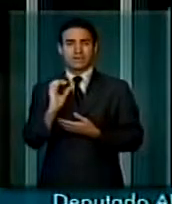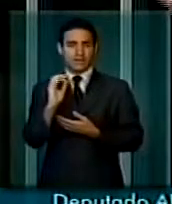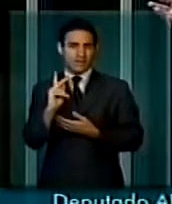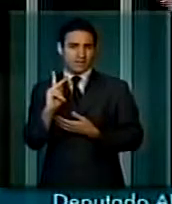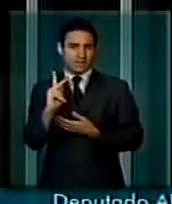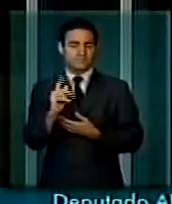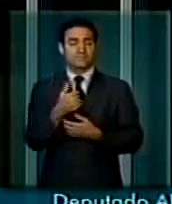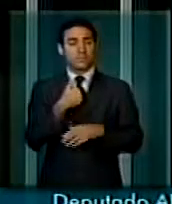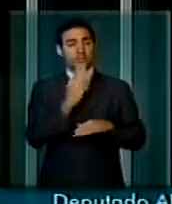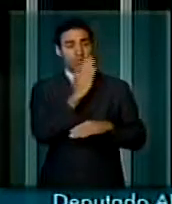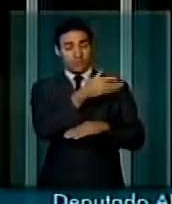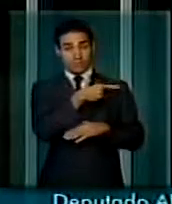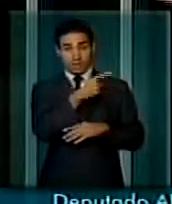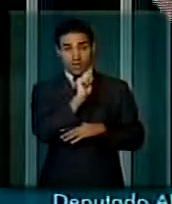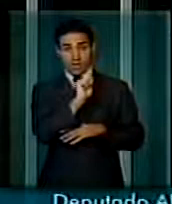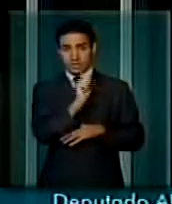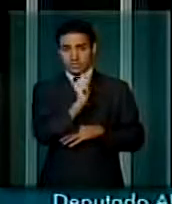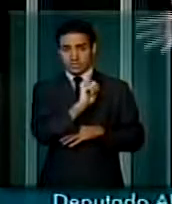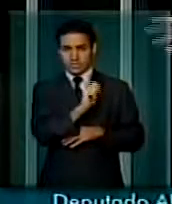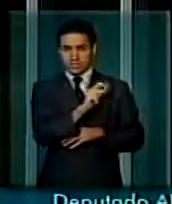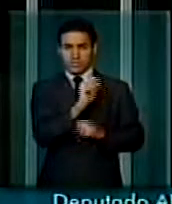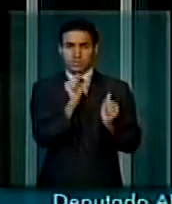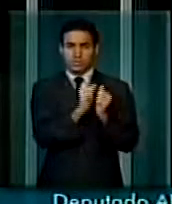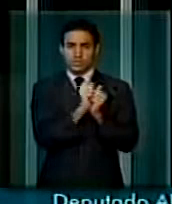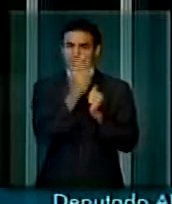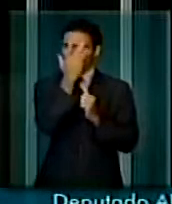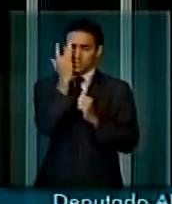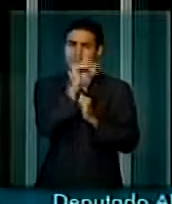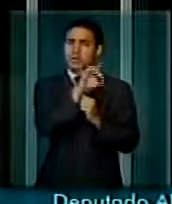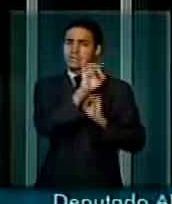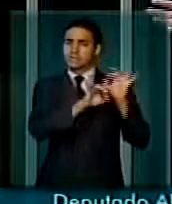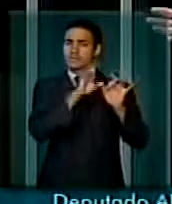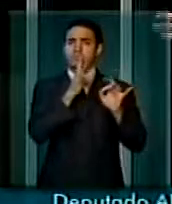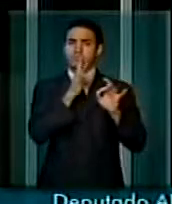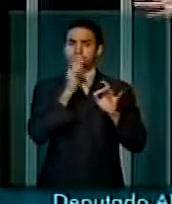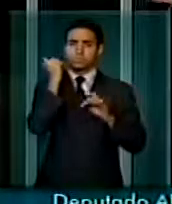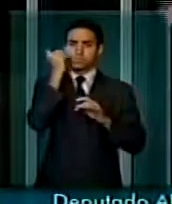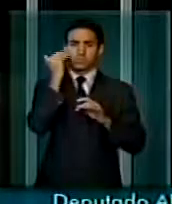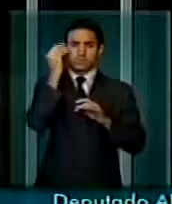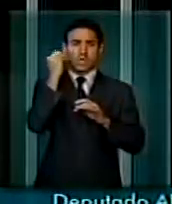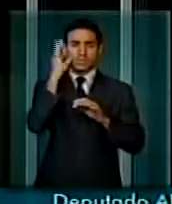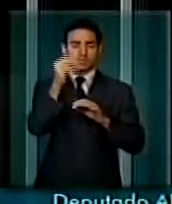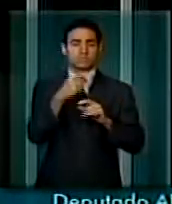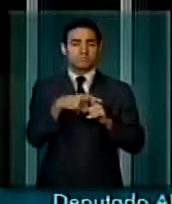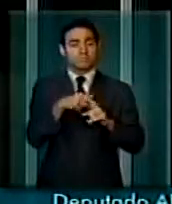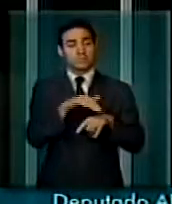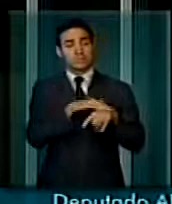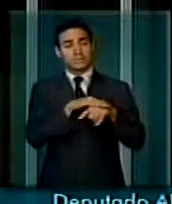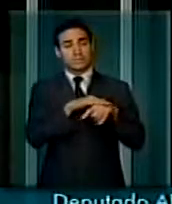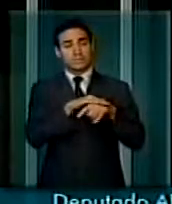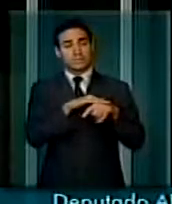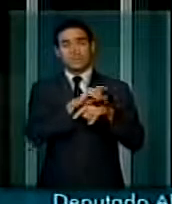e fui à Argentina me reunir com os maiores especialistas do mundo no que eles chamam de drogadição, crianças